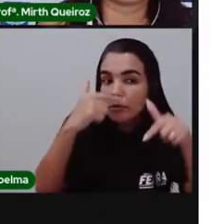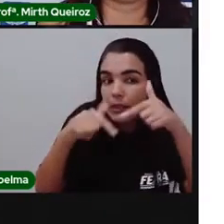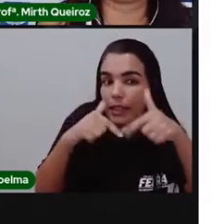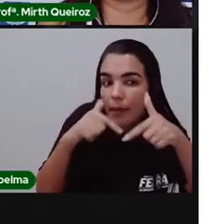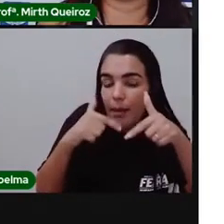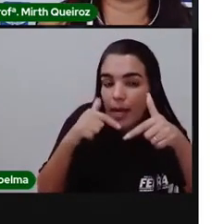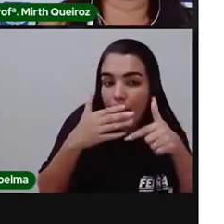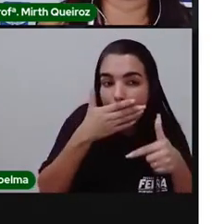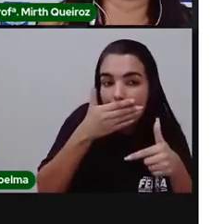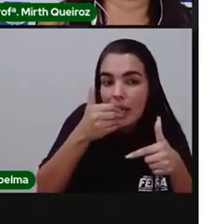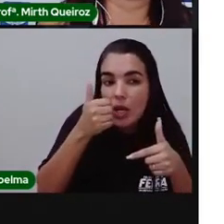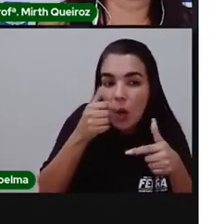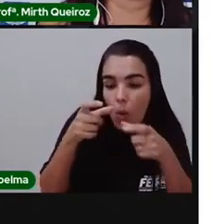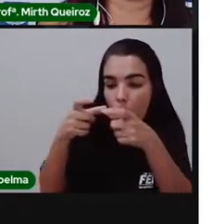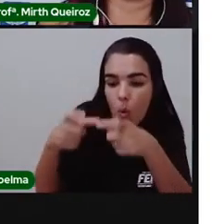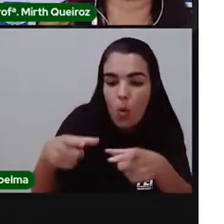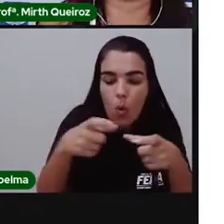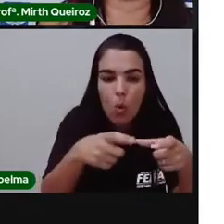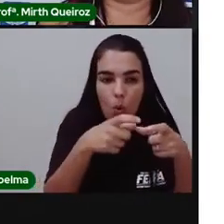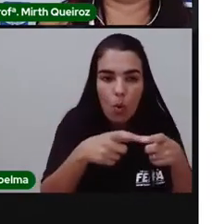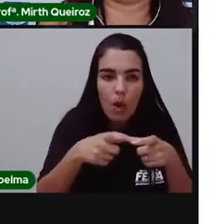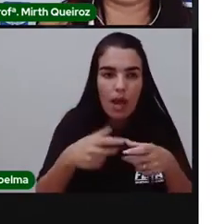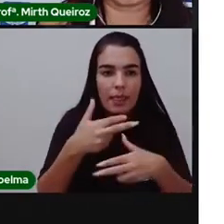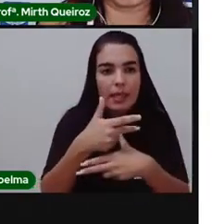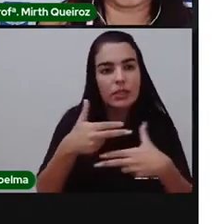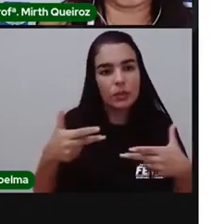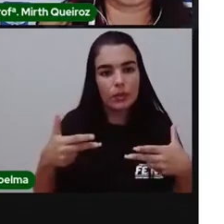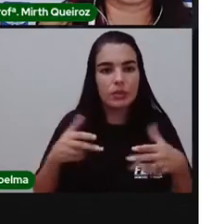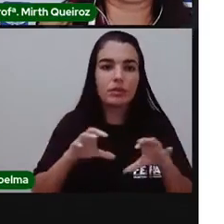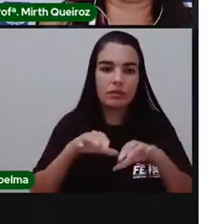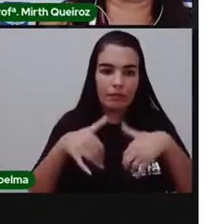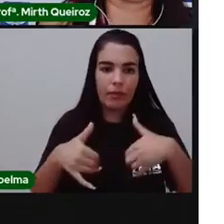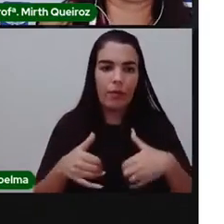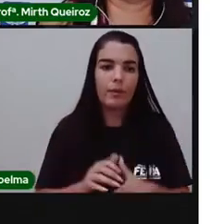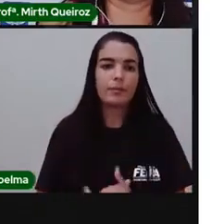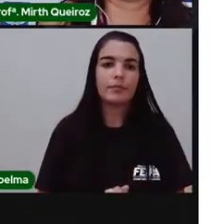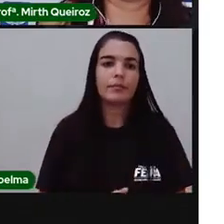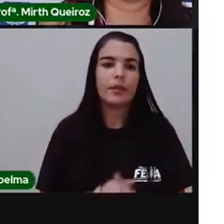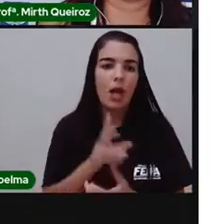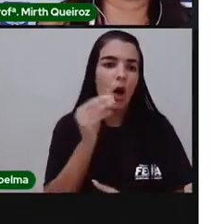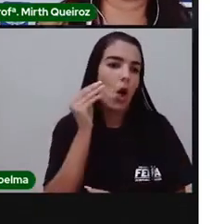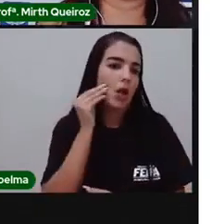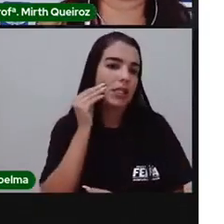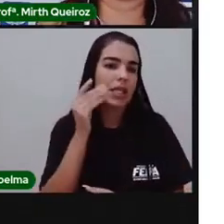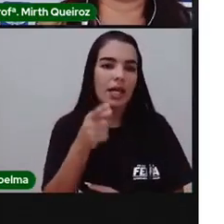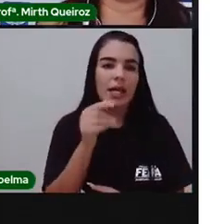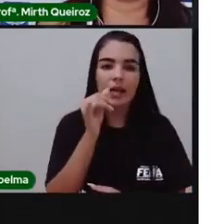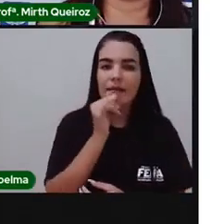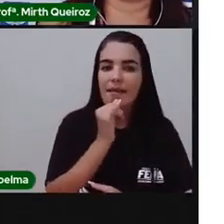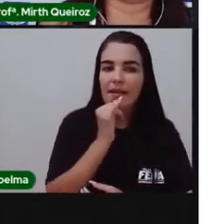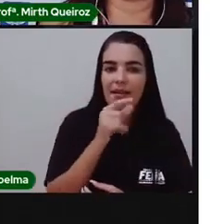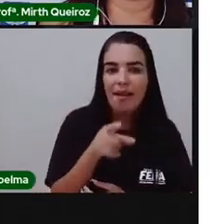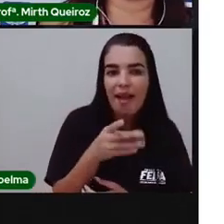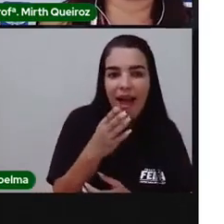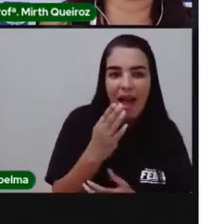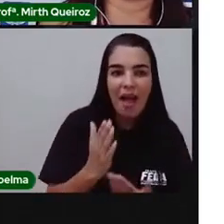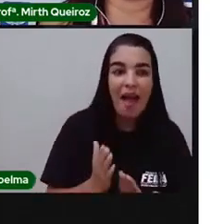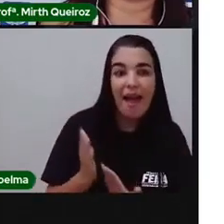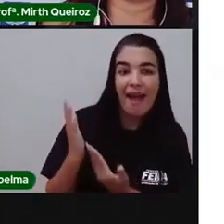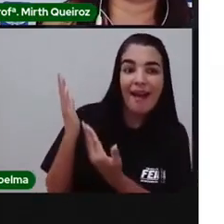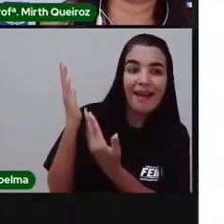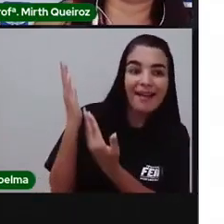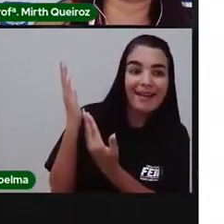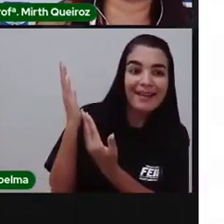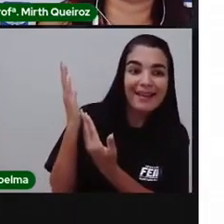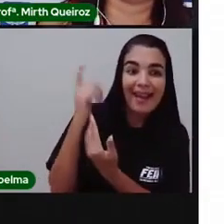pelo reconhecimento e posicionamento das formas geométricas. Por exemplo, aqui temos algumas ideias que vocês